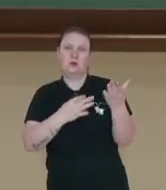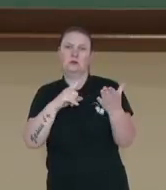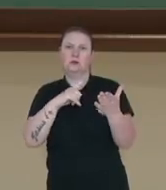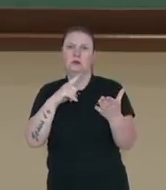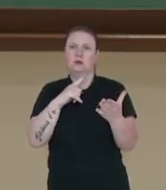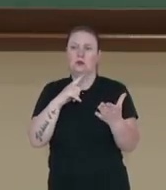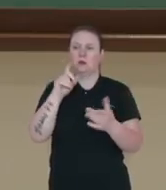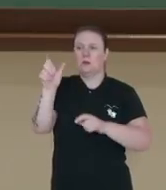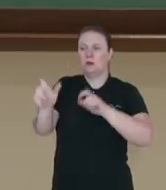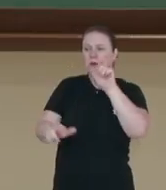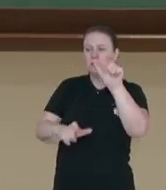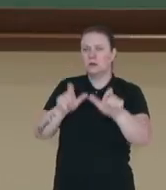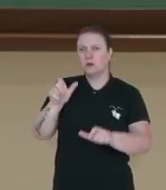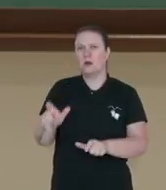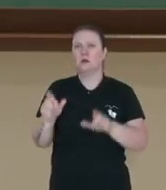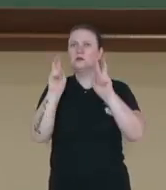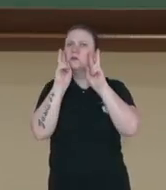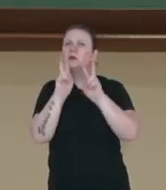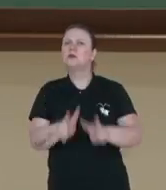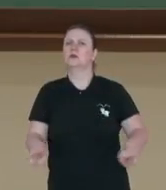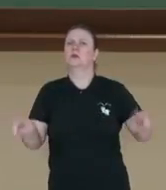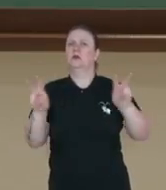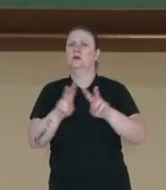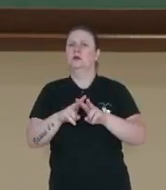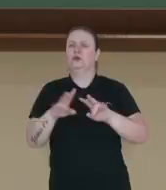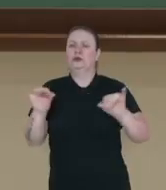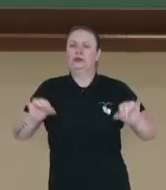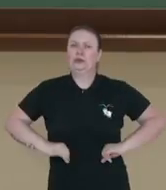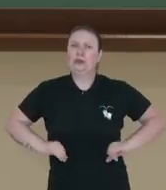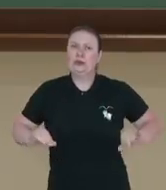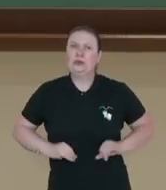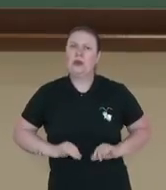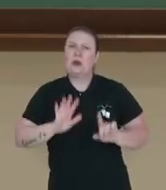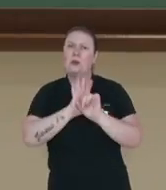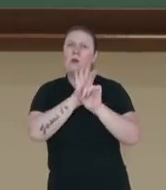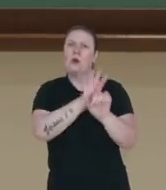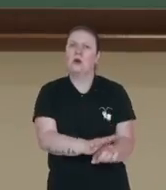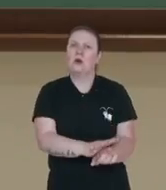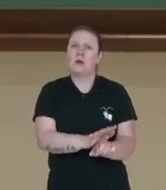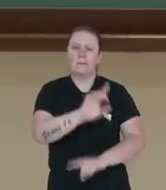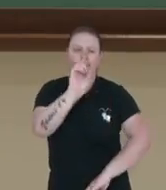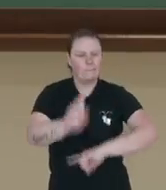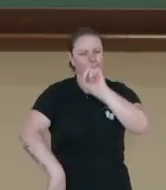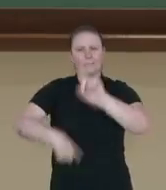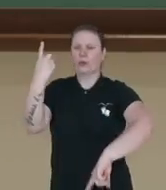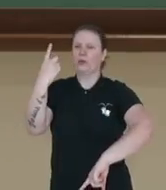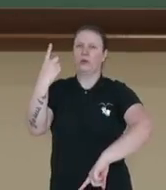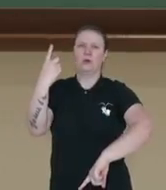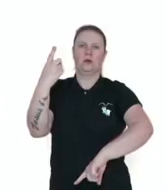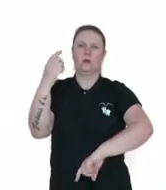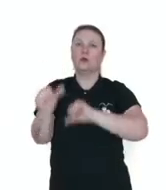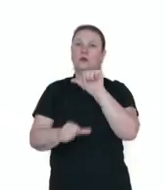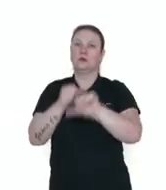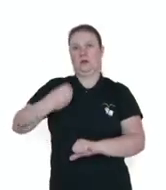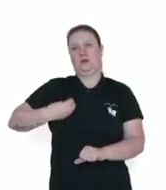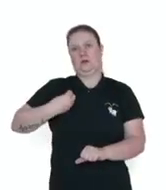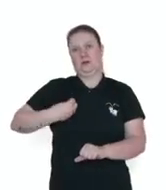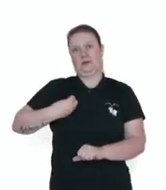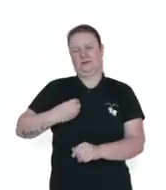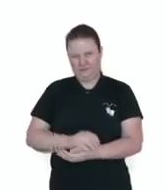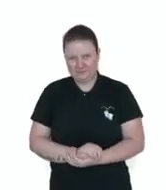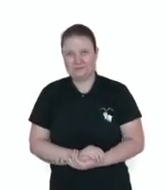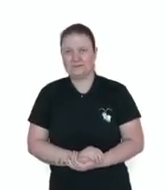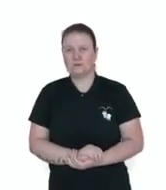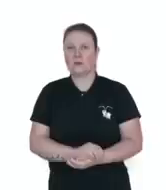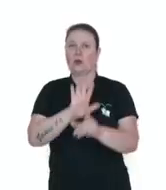depoimentos de pessoas que sofreram bullying e deram a volta por cima e superaram isso. Bullying é um